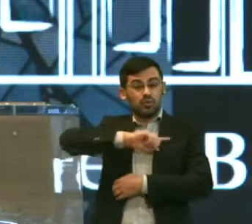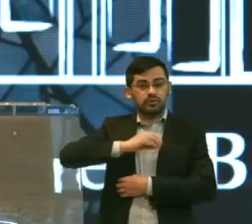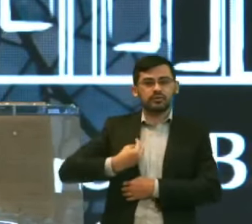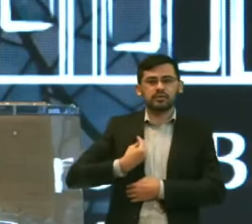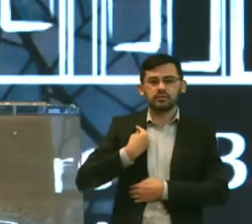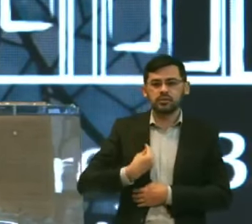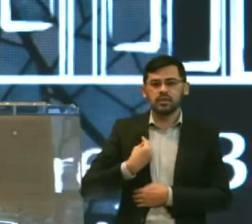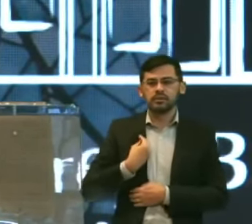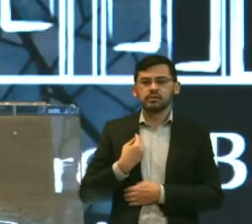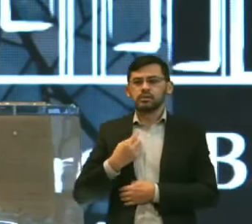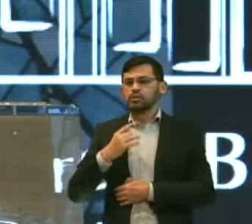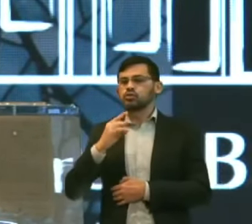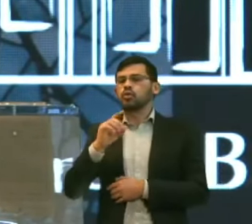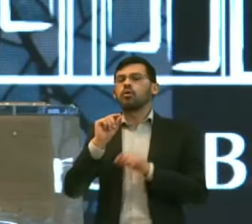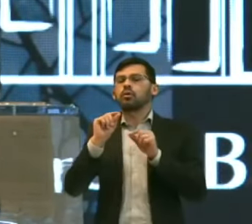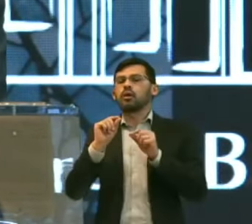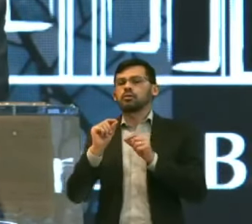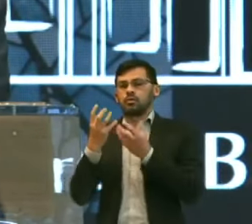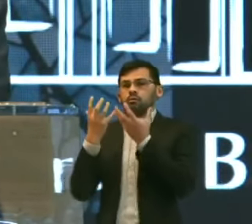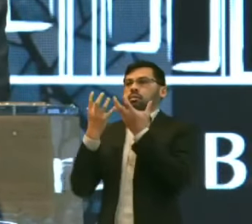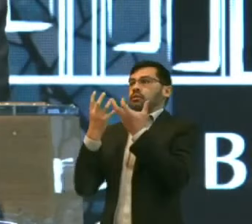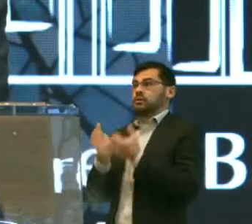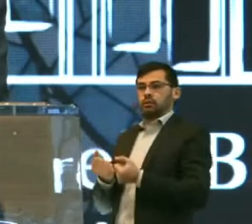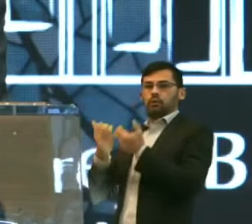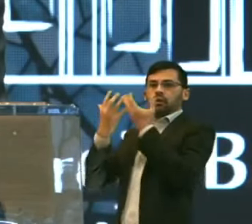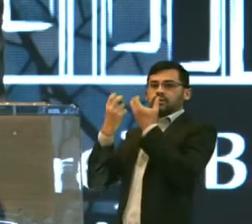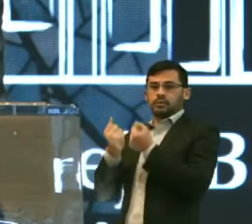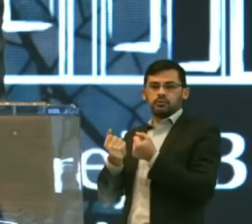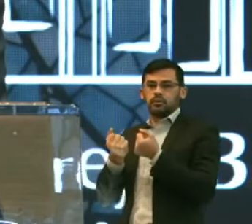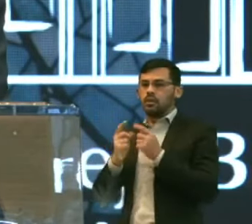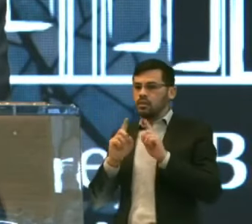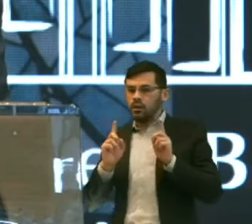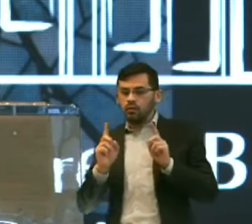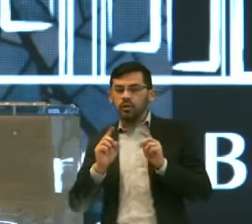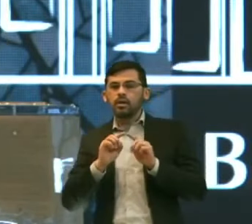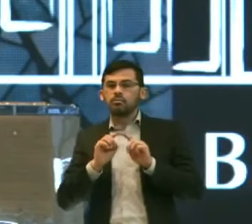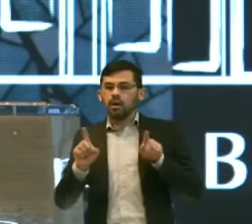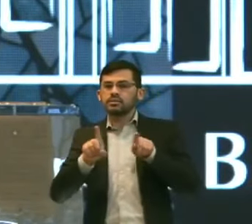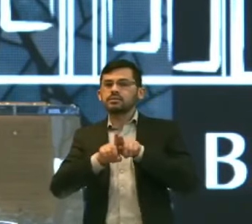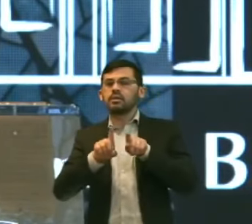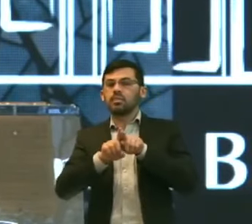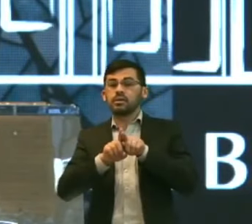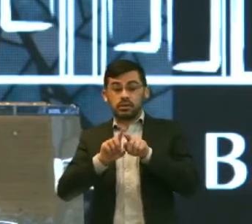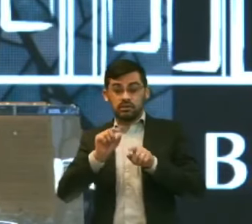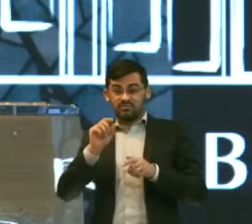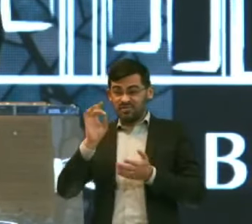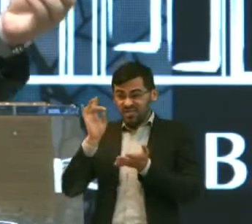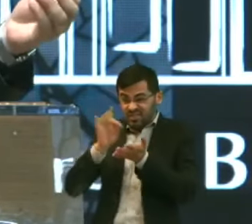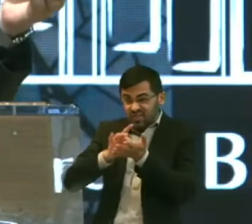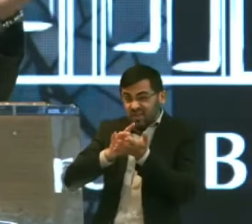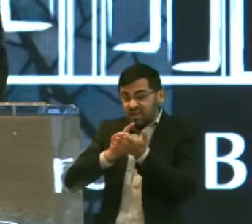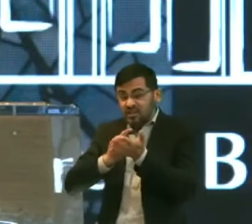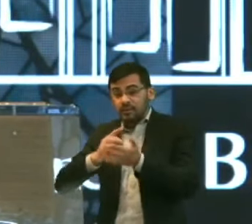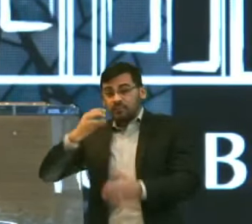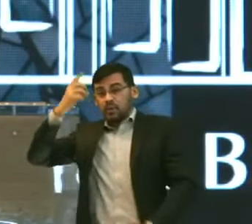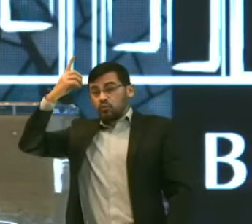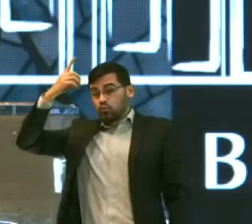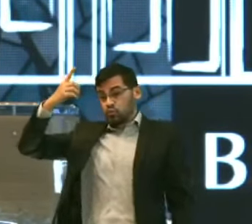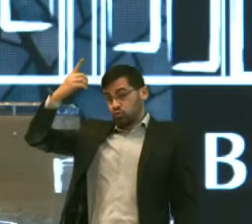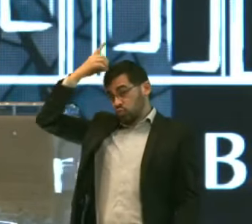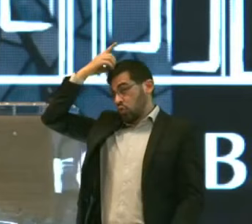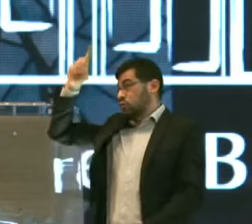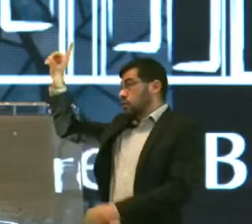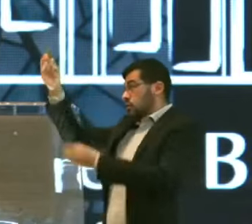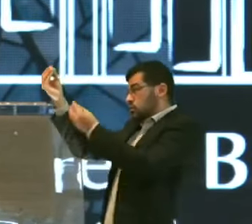Para a gente ser Um depósito da graça Mas Para que através Dos dons Que ele tem